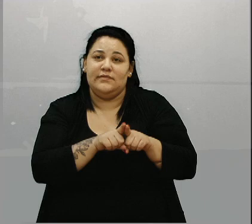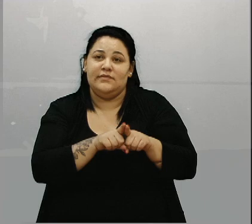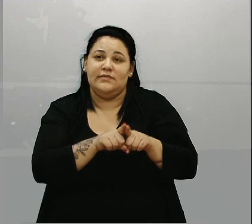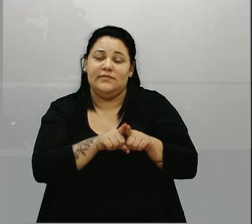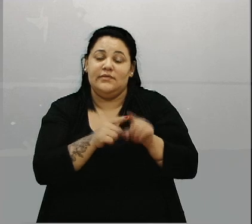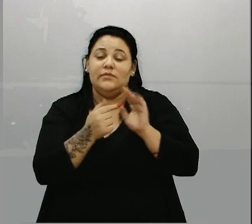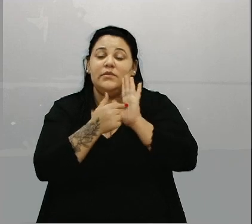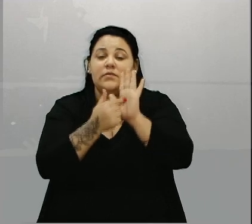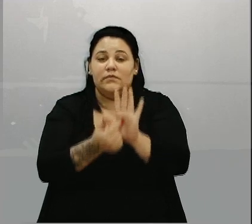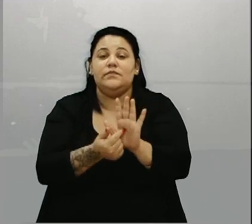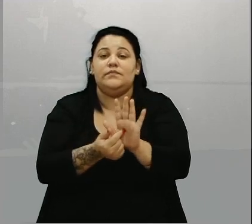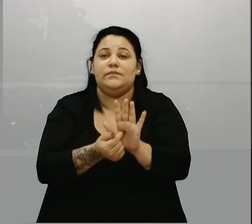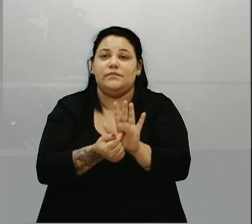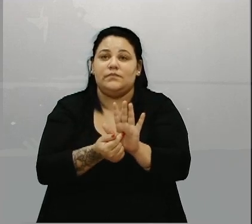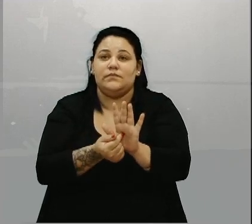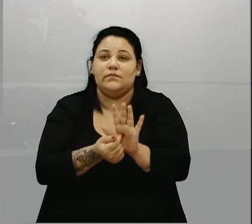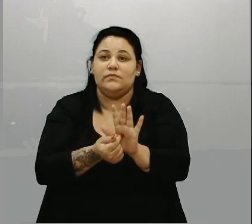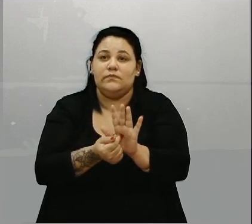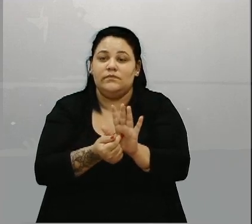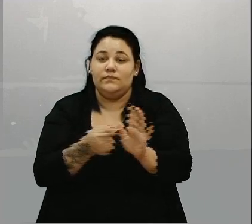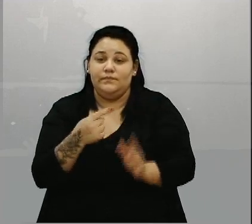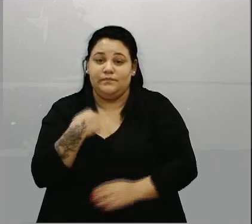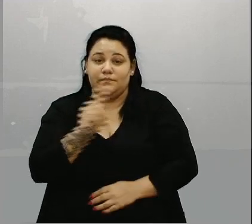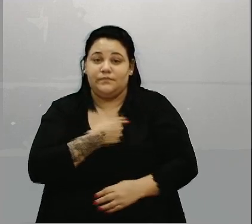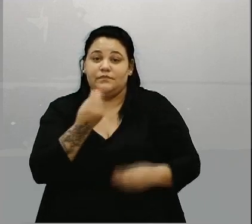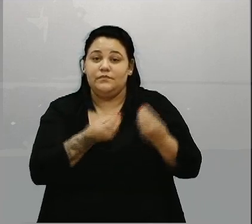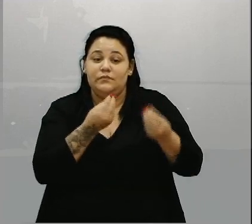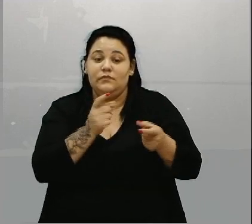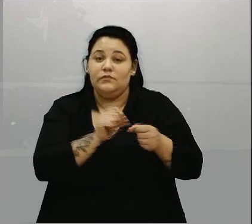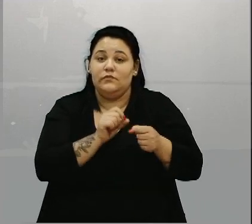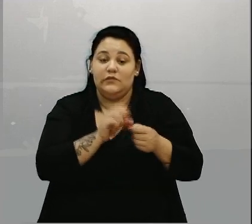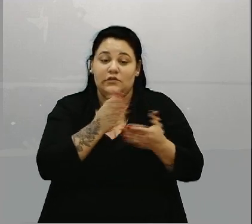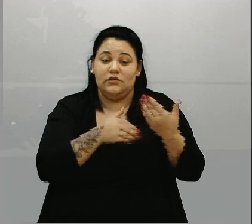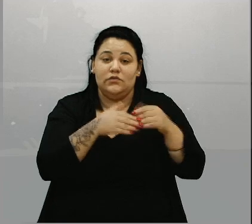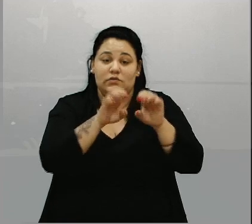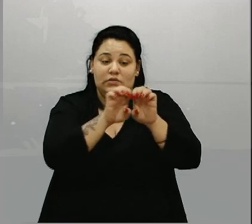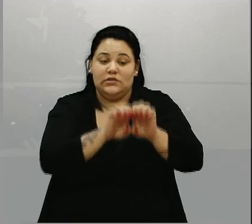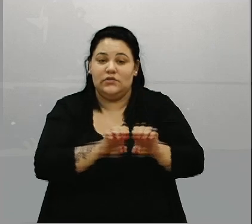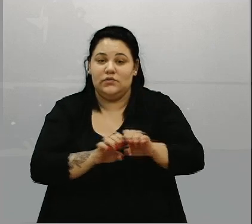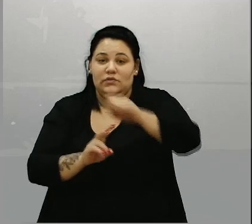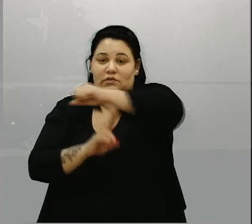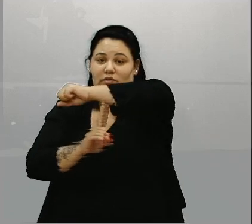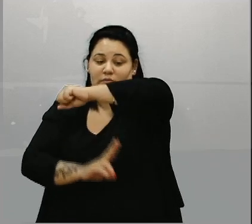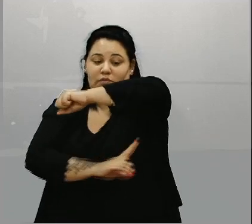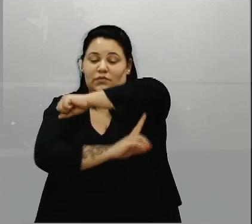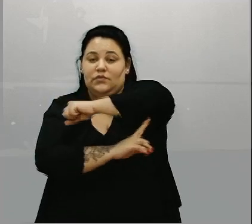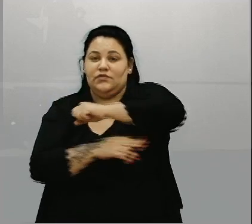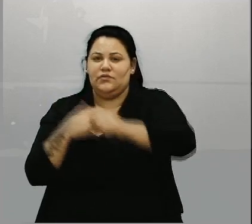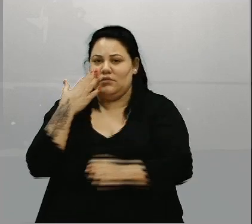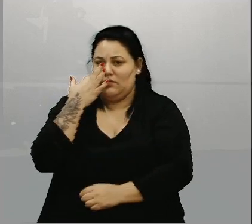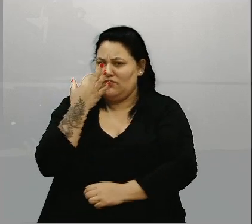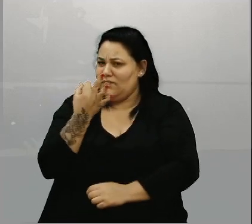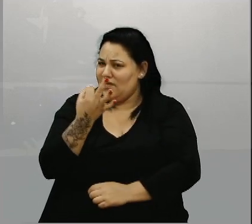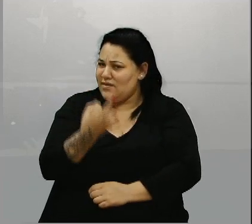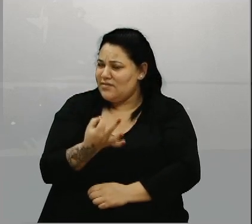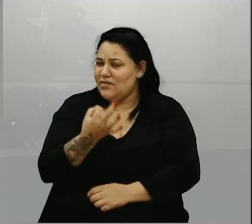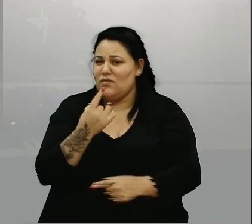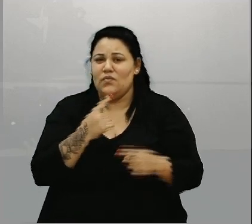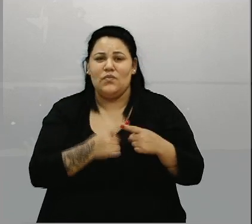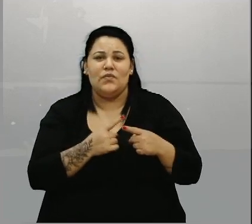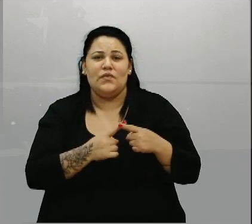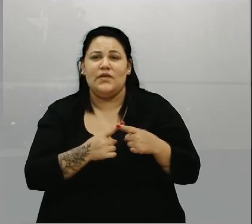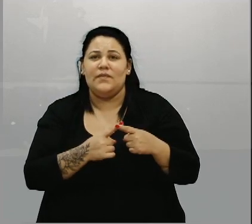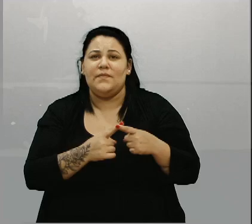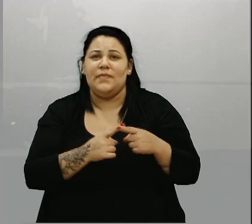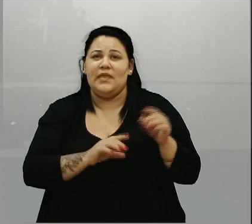mostrou ali para nós como é que vai ser feita toda a estrutura da ponte. E me chamou muita atenção que eles falaram que